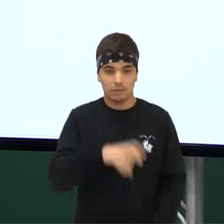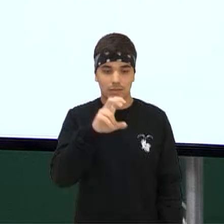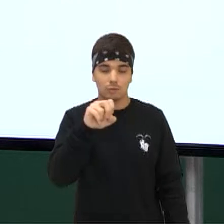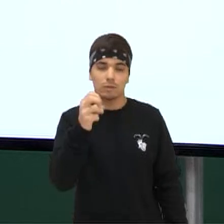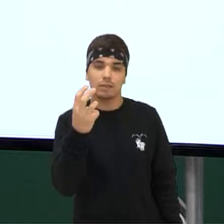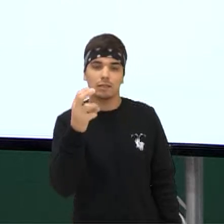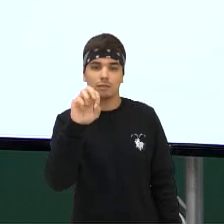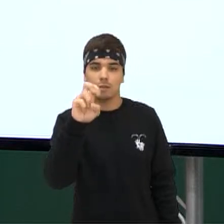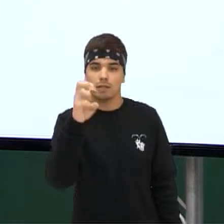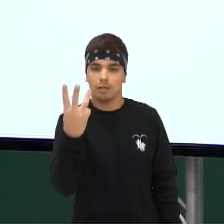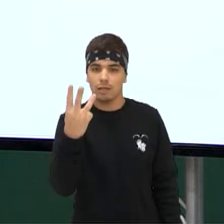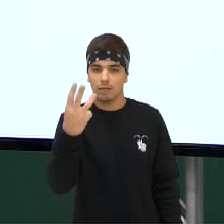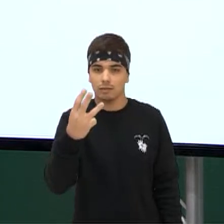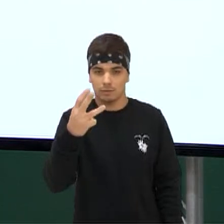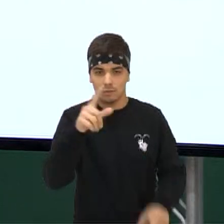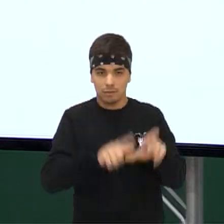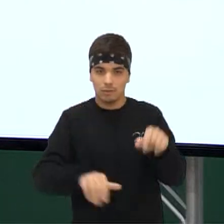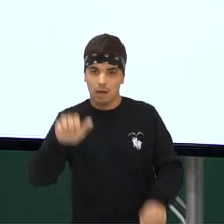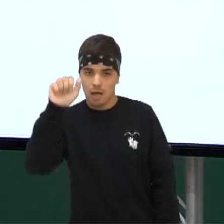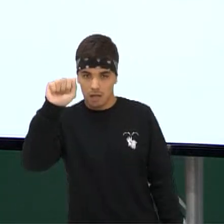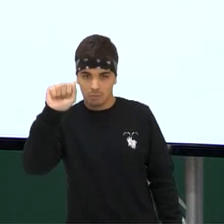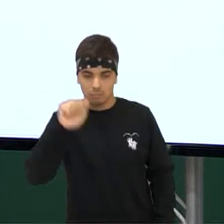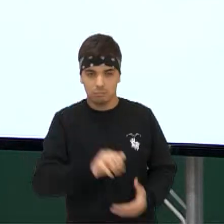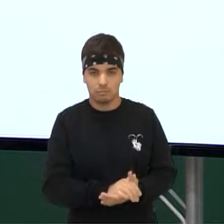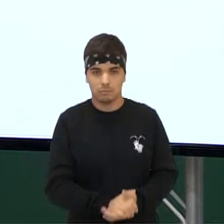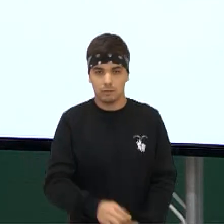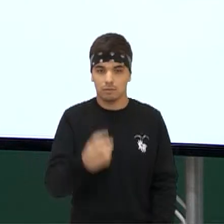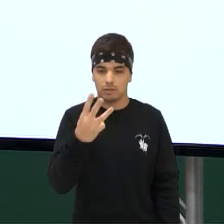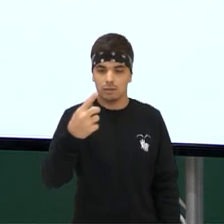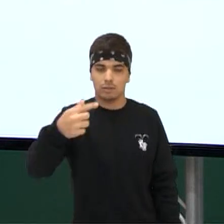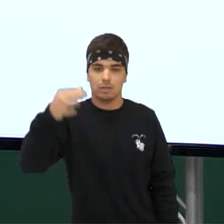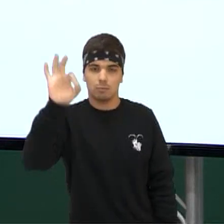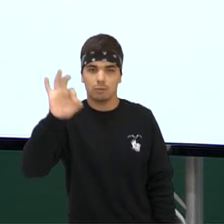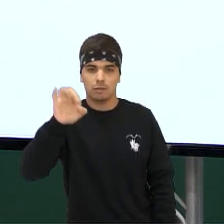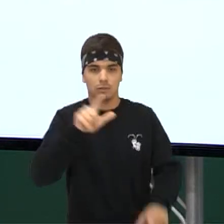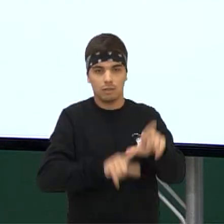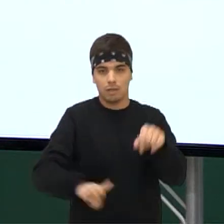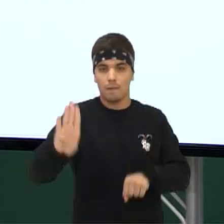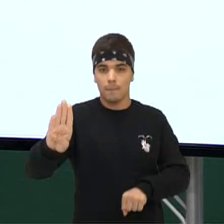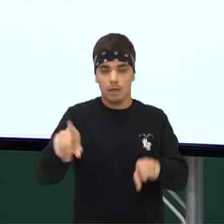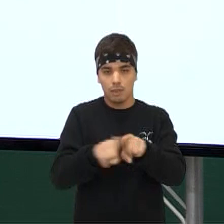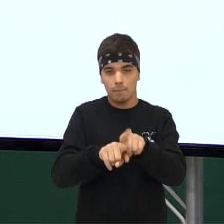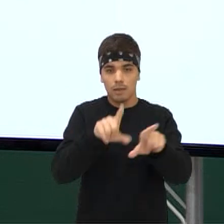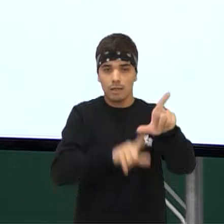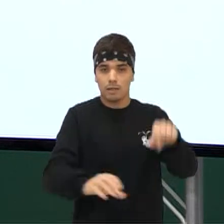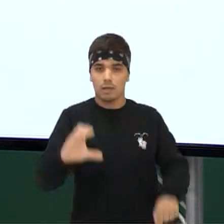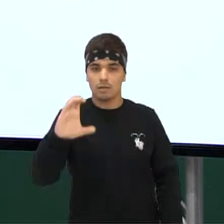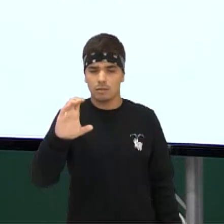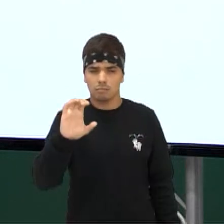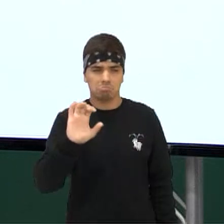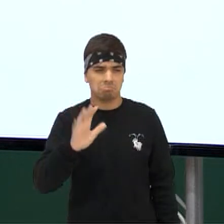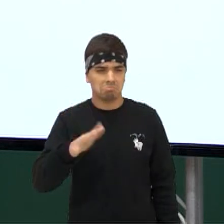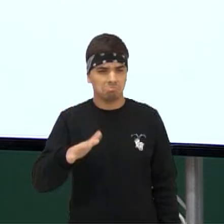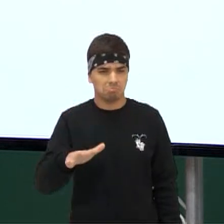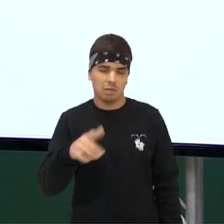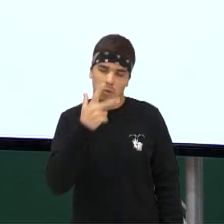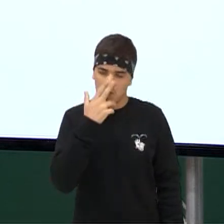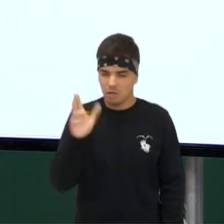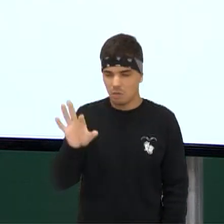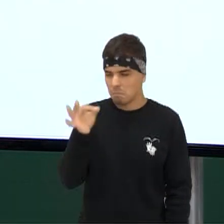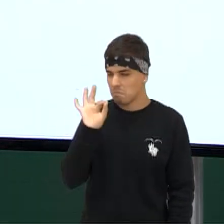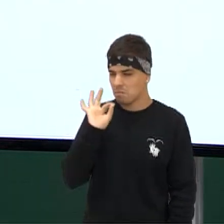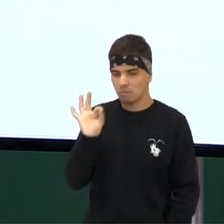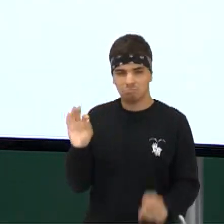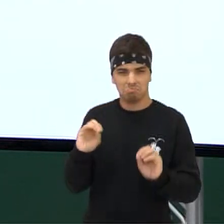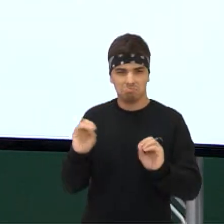53% alternativa A Ficou 37% alternativa B E a C, acho que o pessoal já tomou café da manhã, né? Então